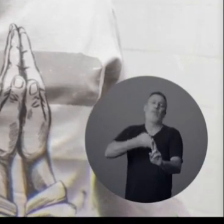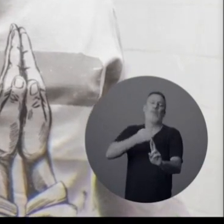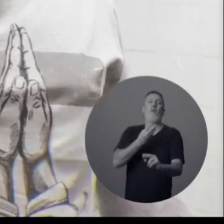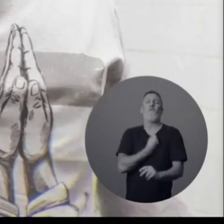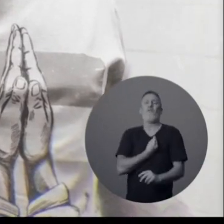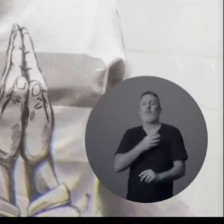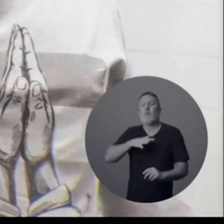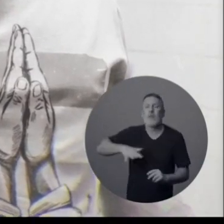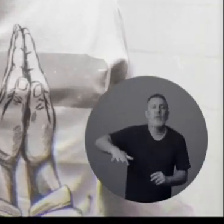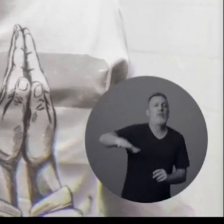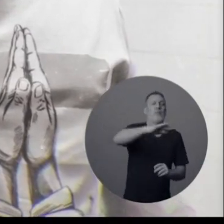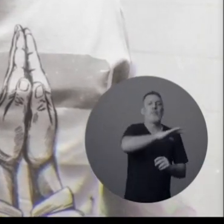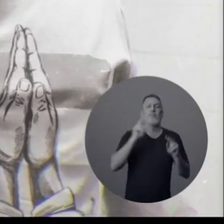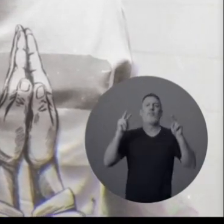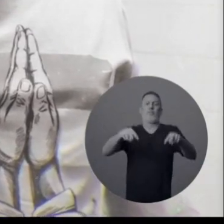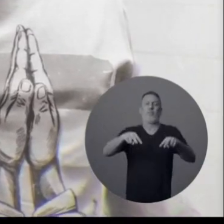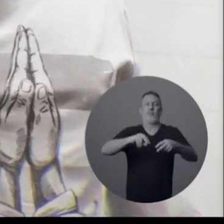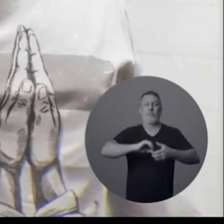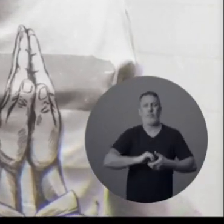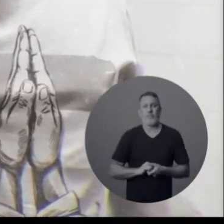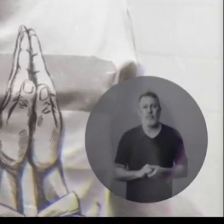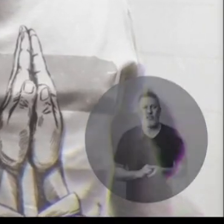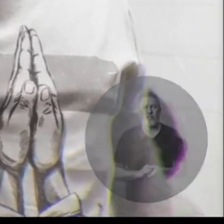na vida das pessoas.